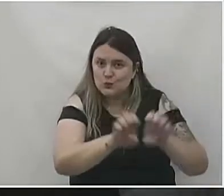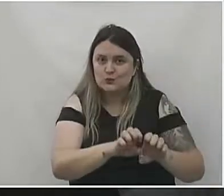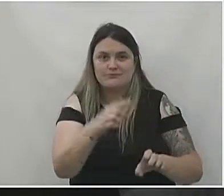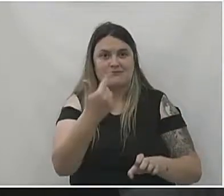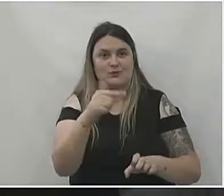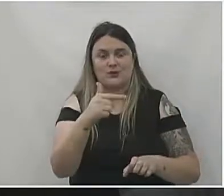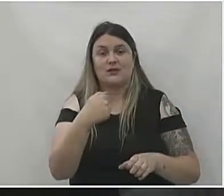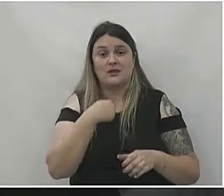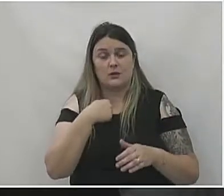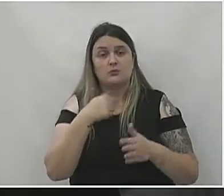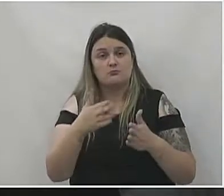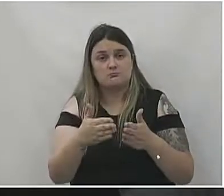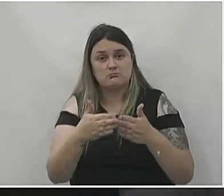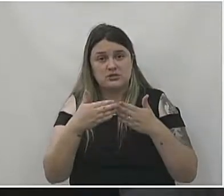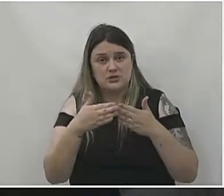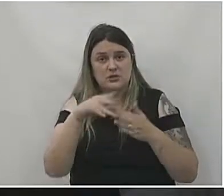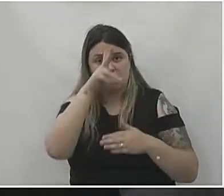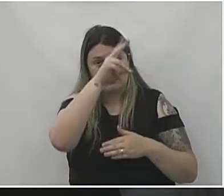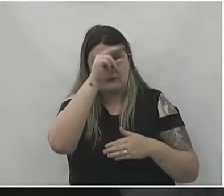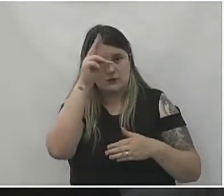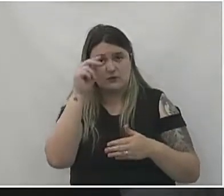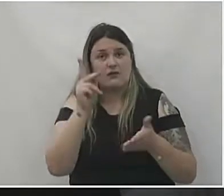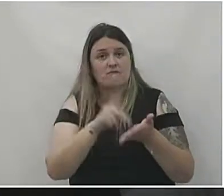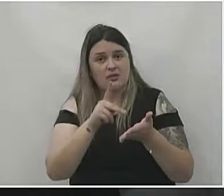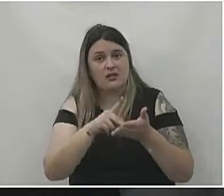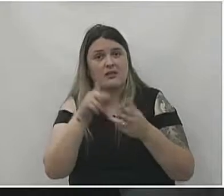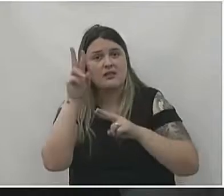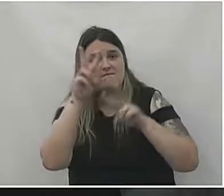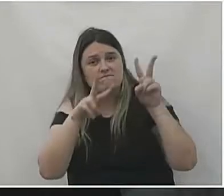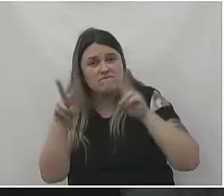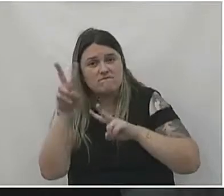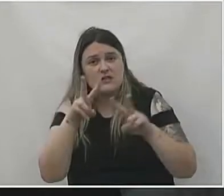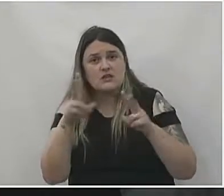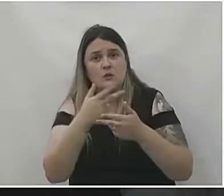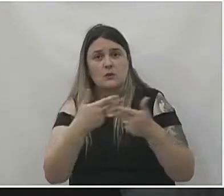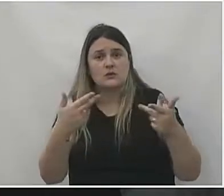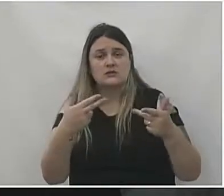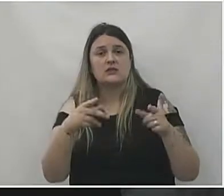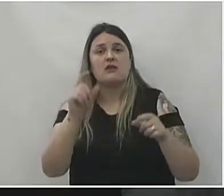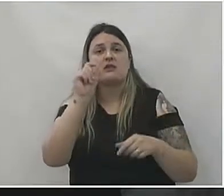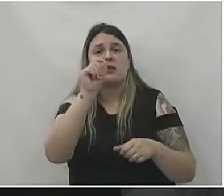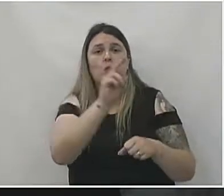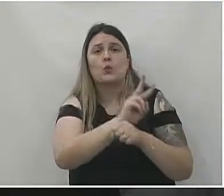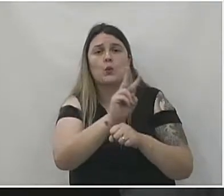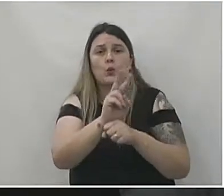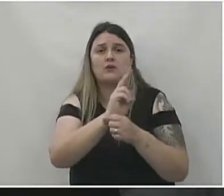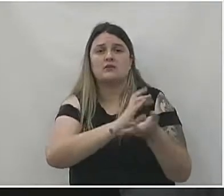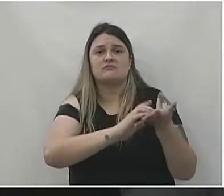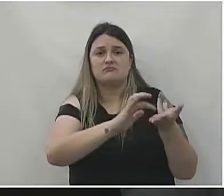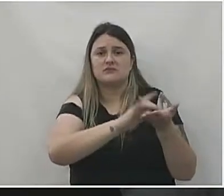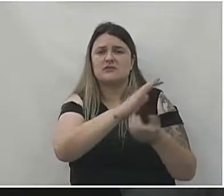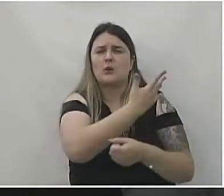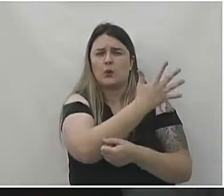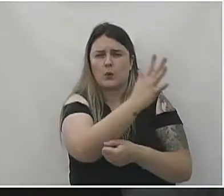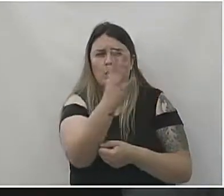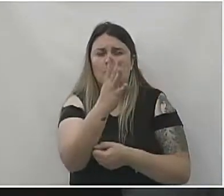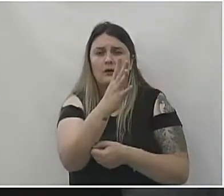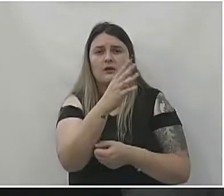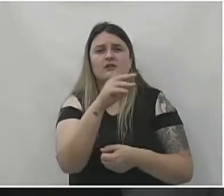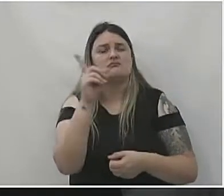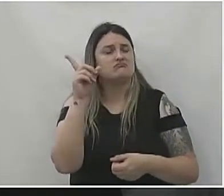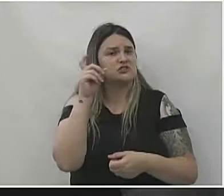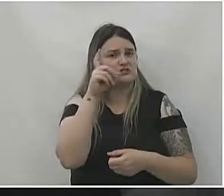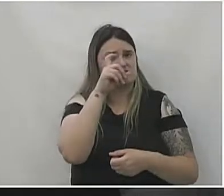Então eu peço, né, por parte do executivo que analise realmente essa situação, pessoal do meio ambiente, porque está complicado